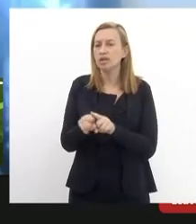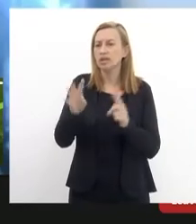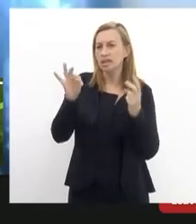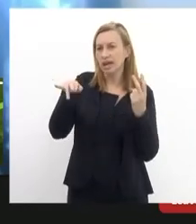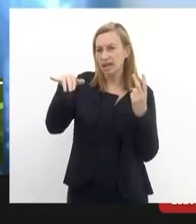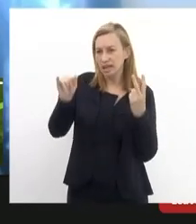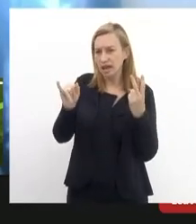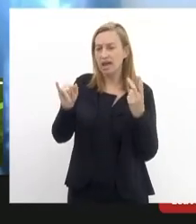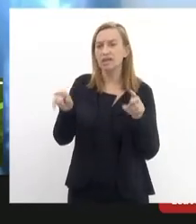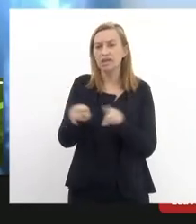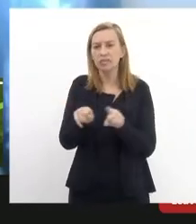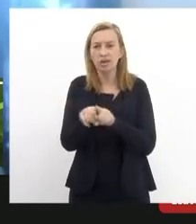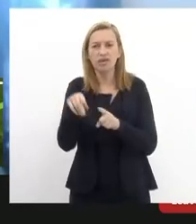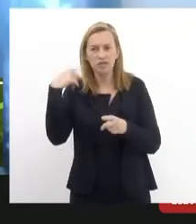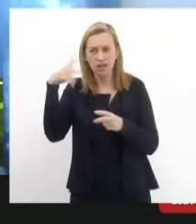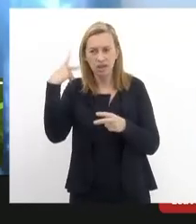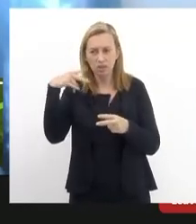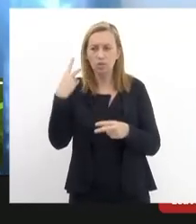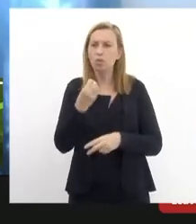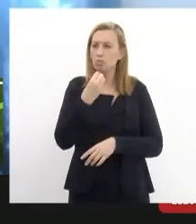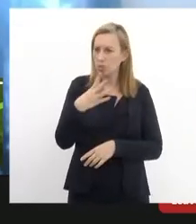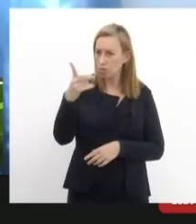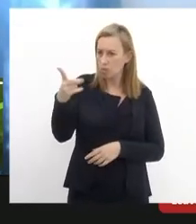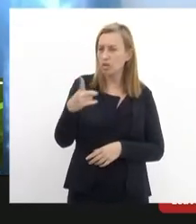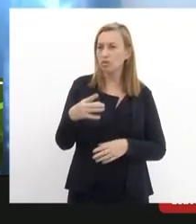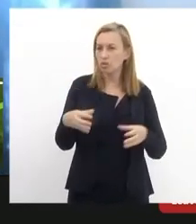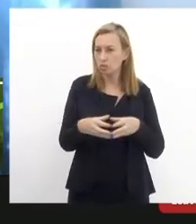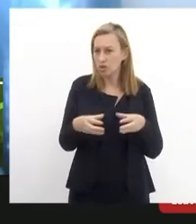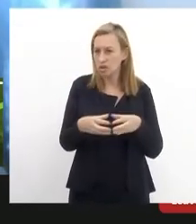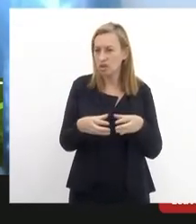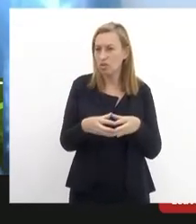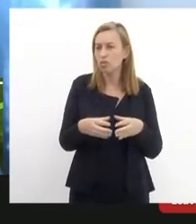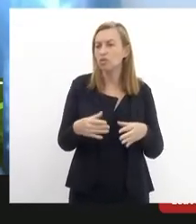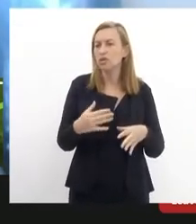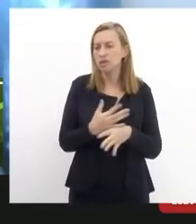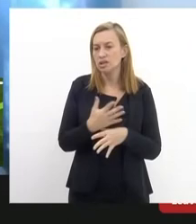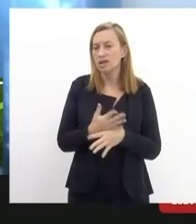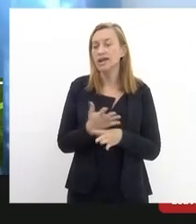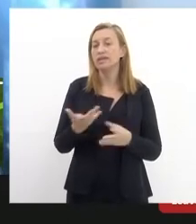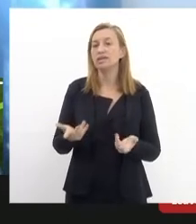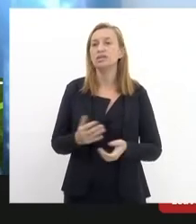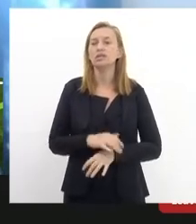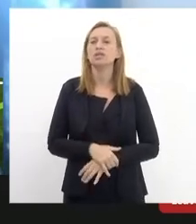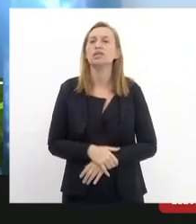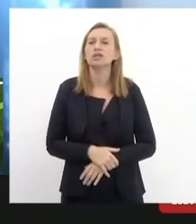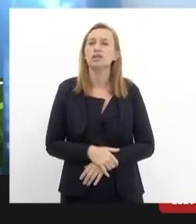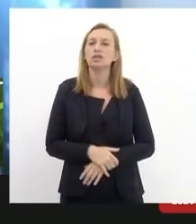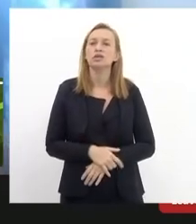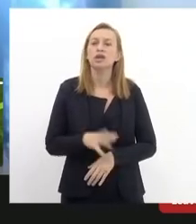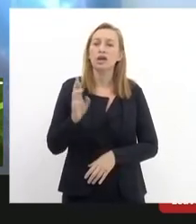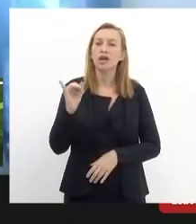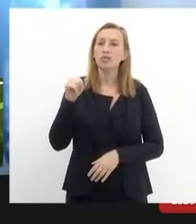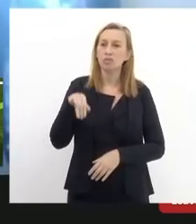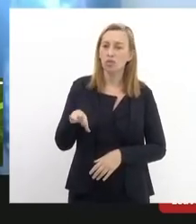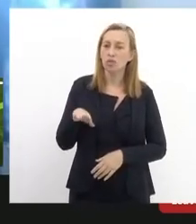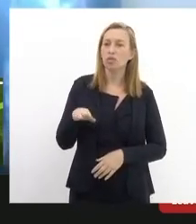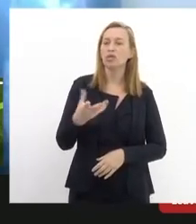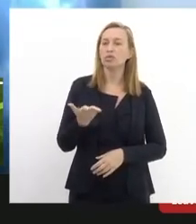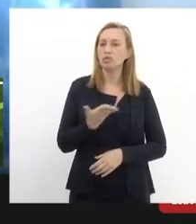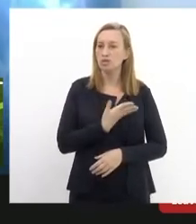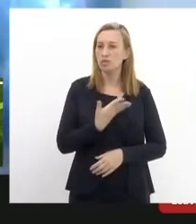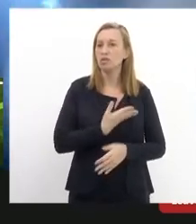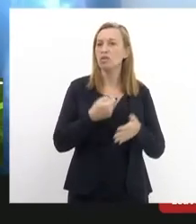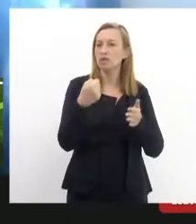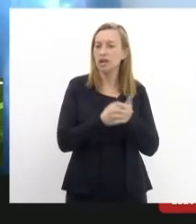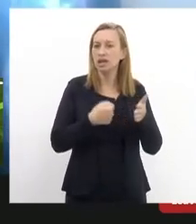craque na questão urbana preside uma comissão importante então eu passo para Reimão que é nosso camarada da